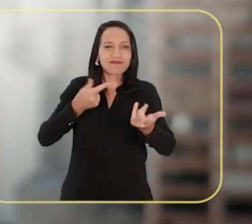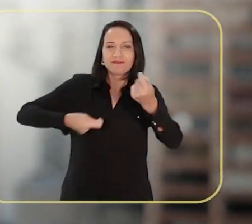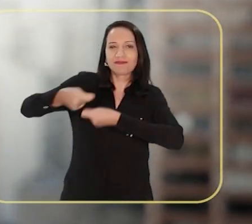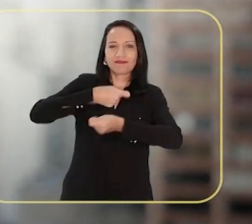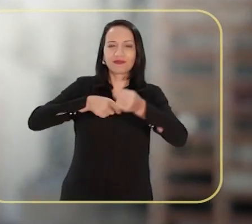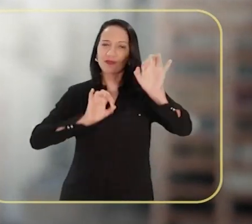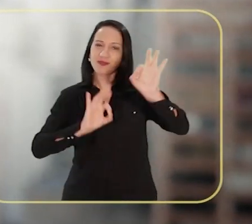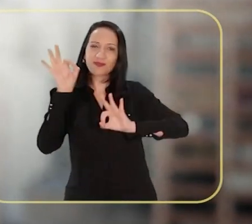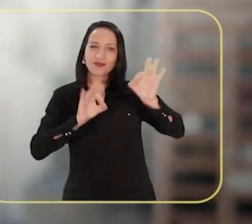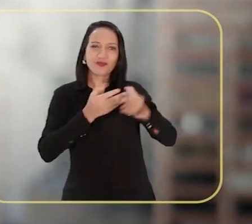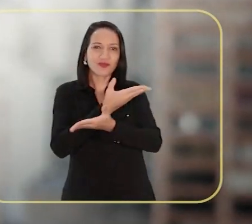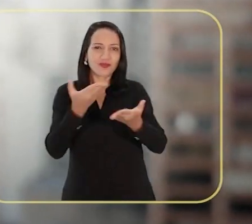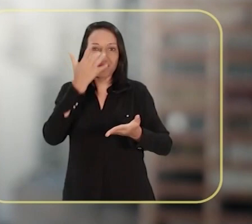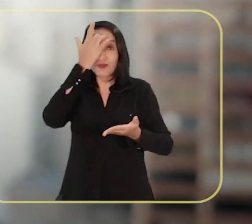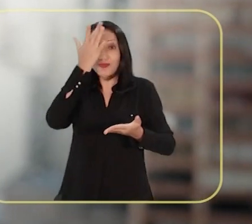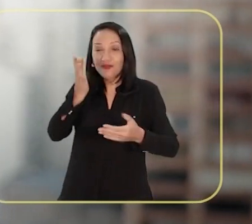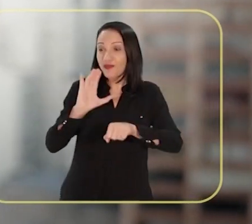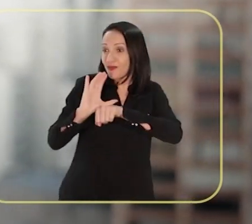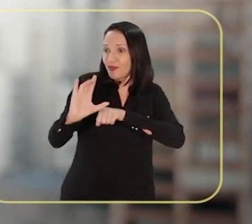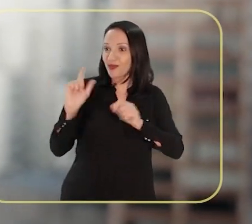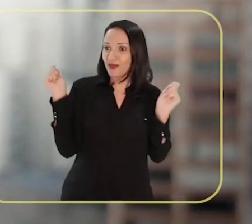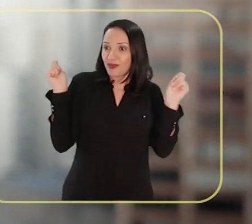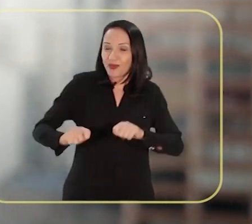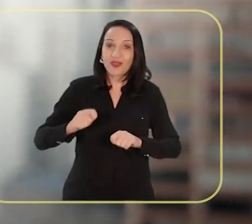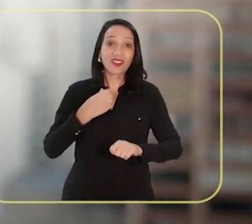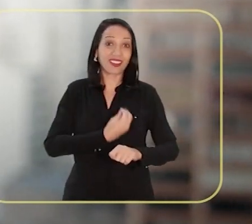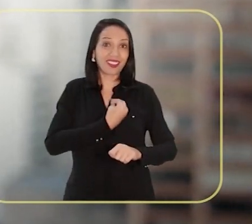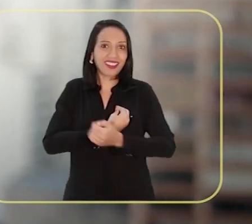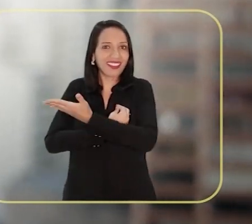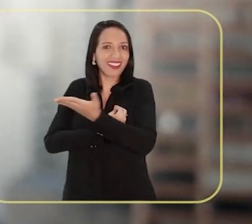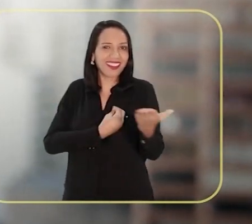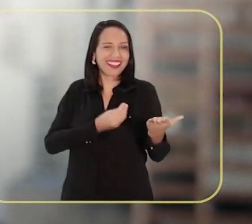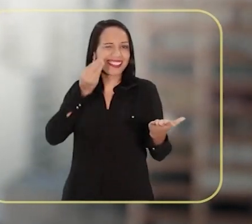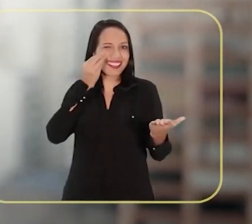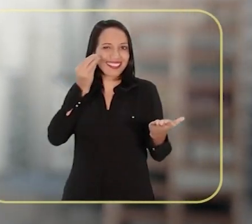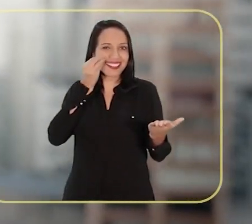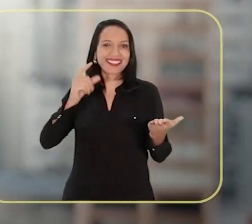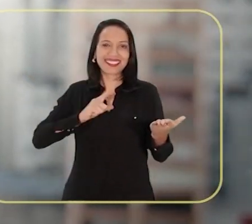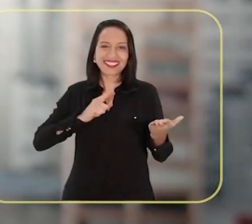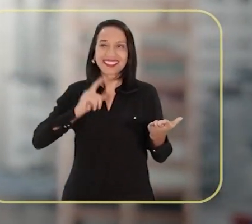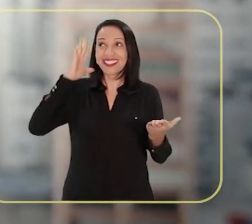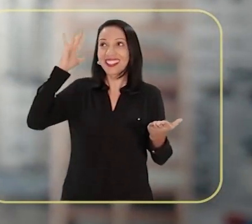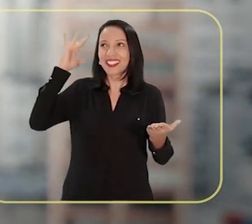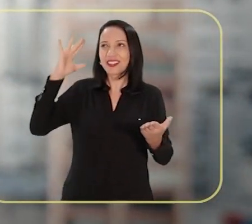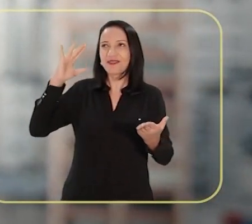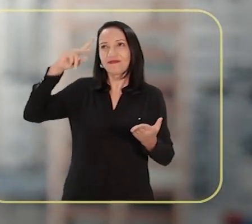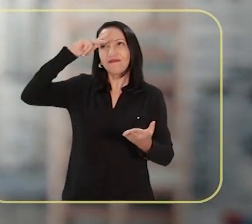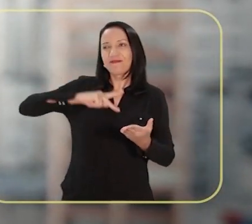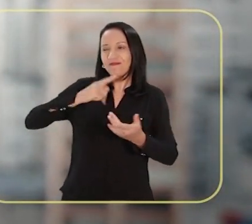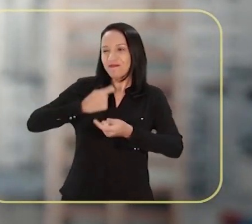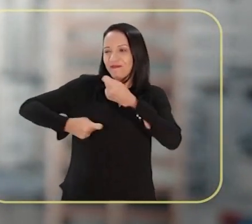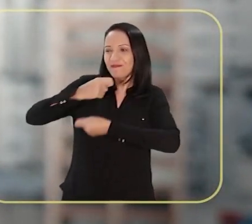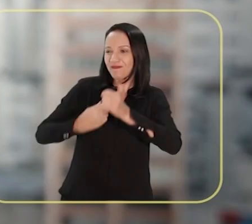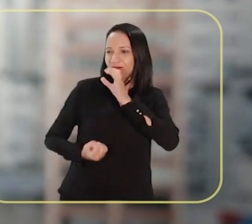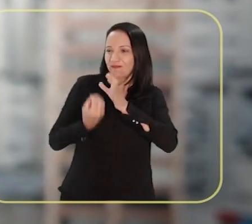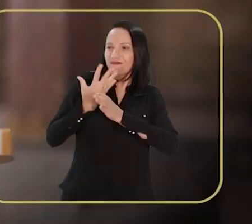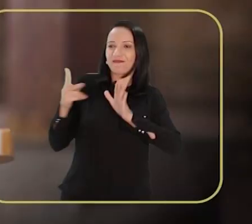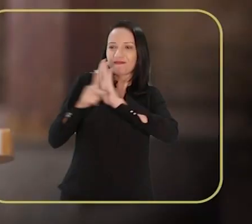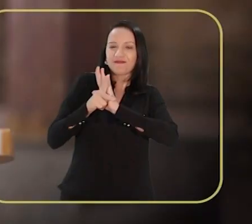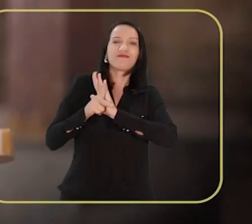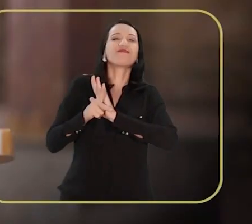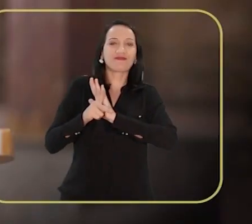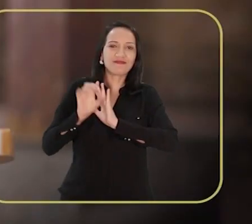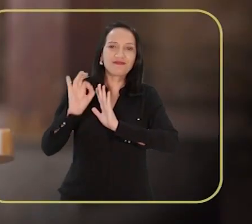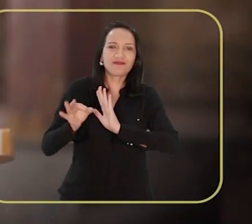negócios. O programa irá facilitar o crédito, dar capacitação e criar oportunidades para que o sonho do negócio próprio se realize.